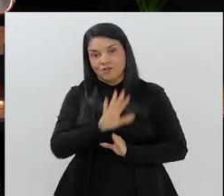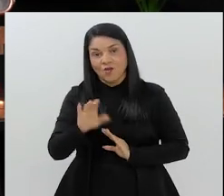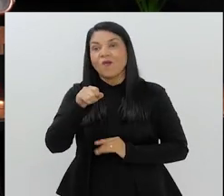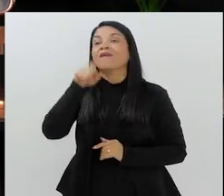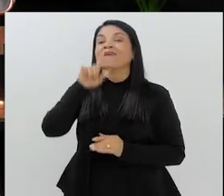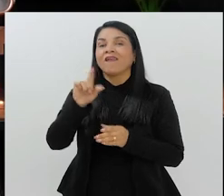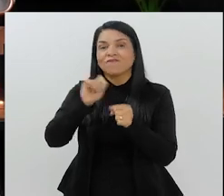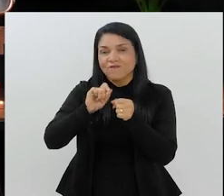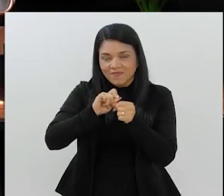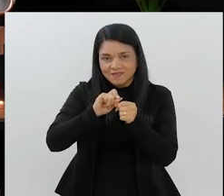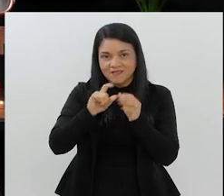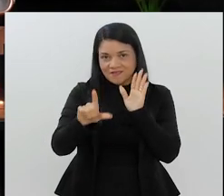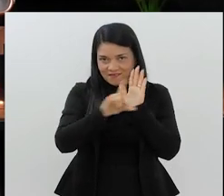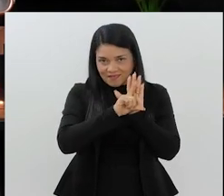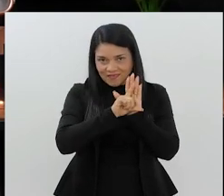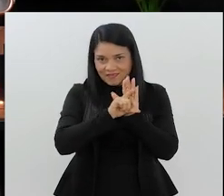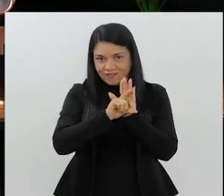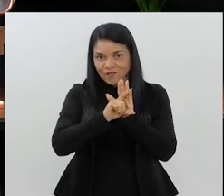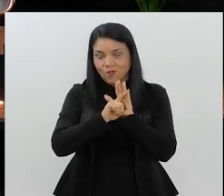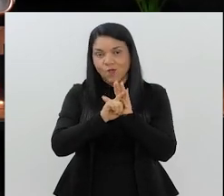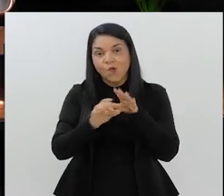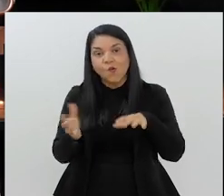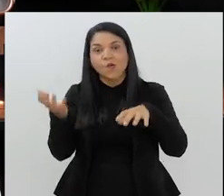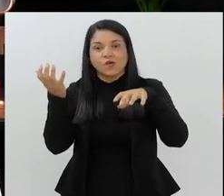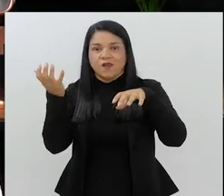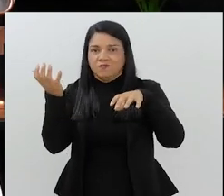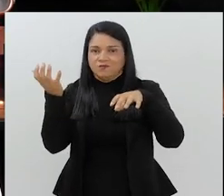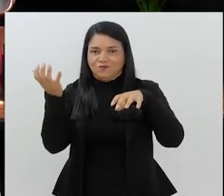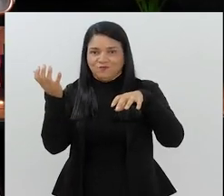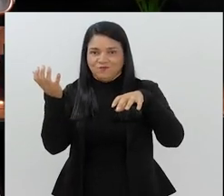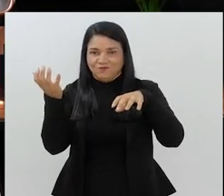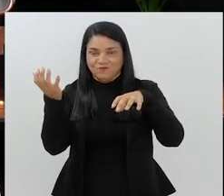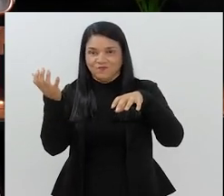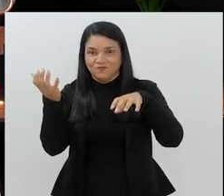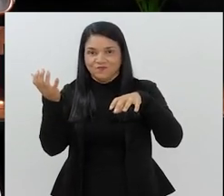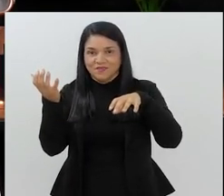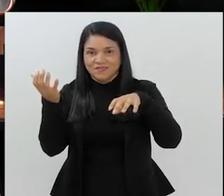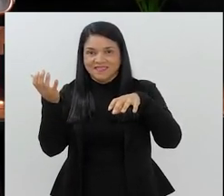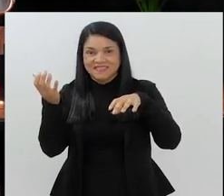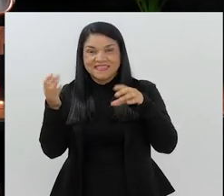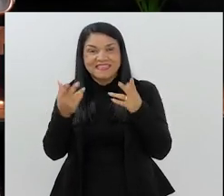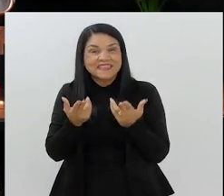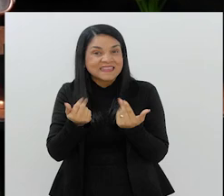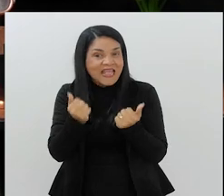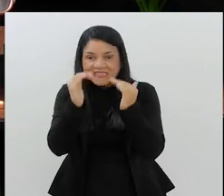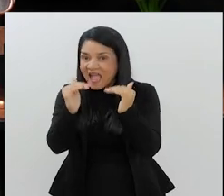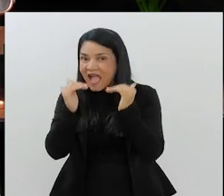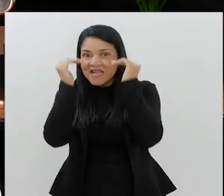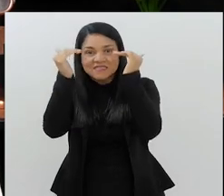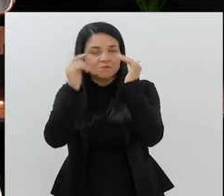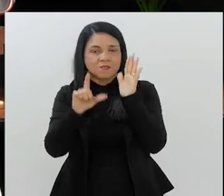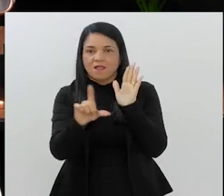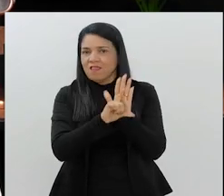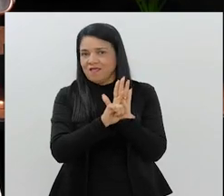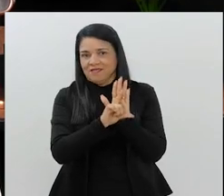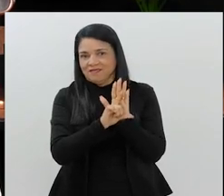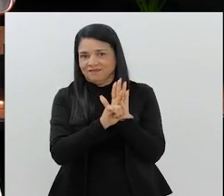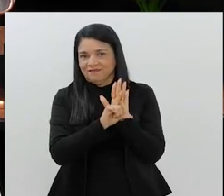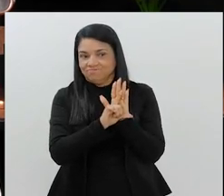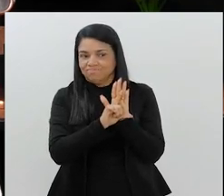geral do esporte. Quem é que fez a lei geral do esporte? O Congresso Nacional. Nada está acima de uma lei.